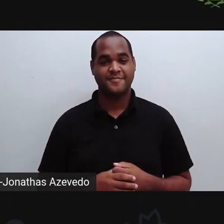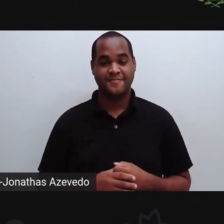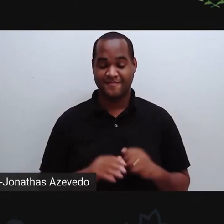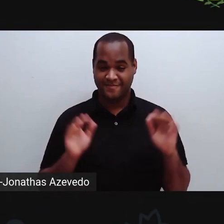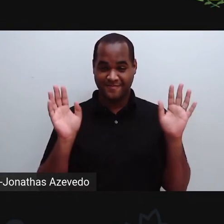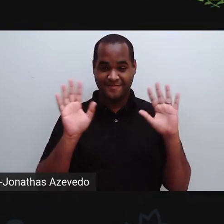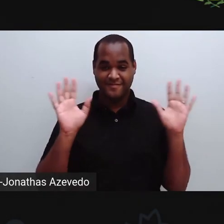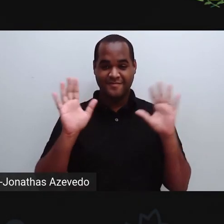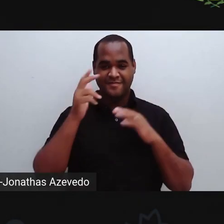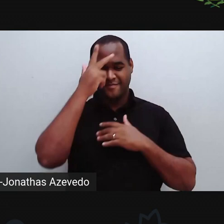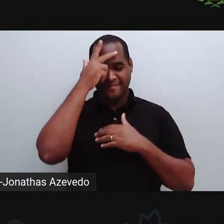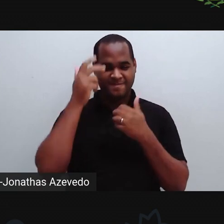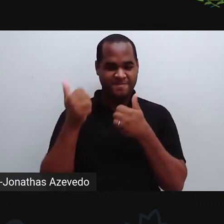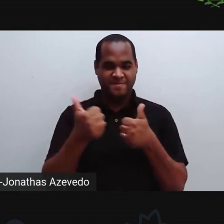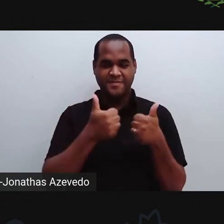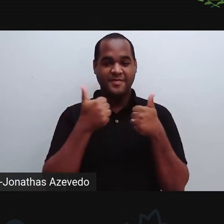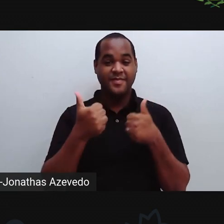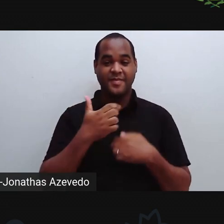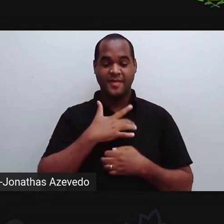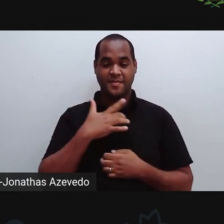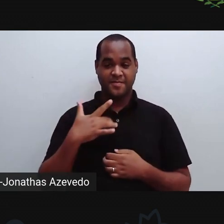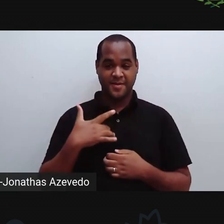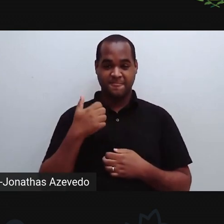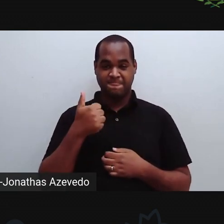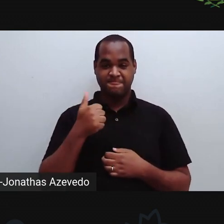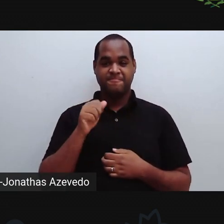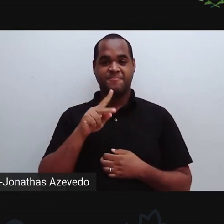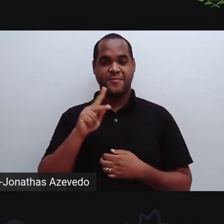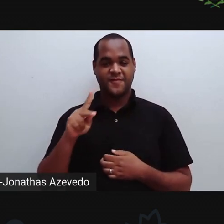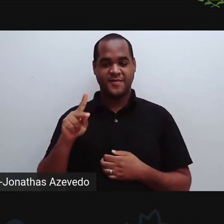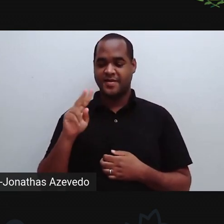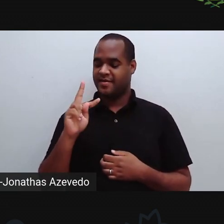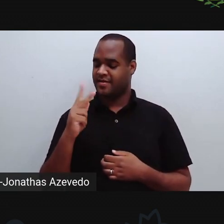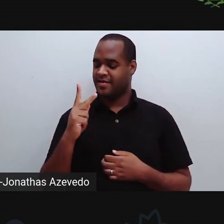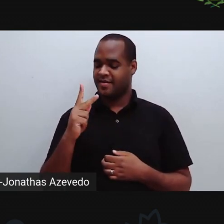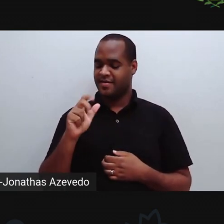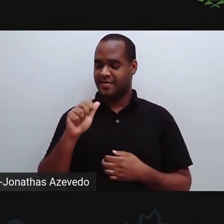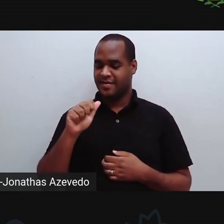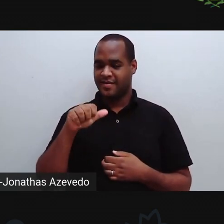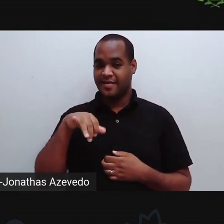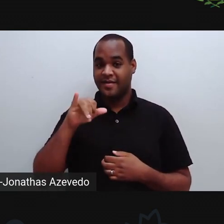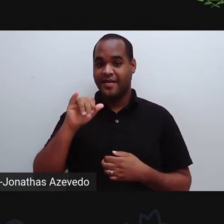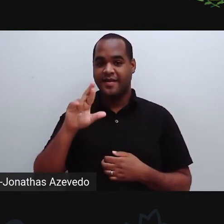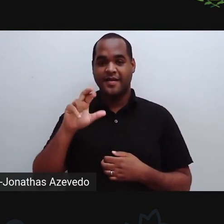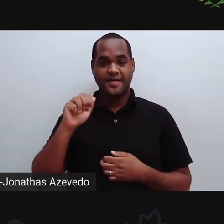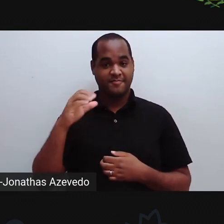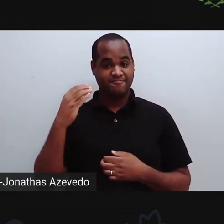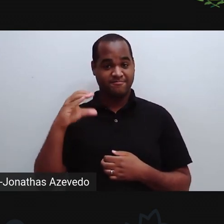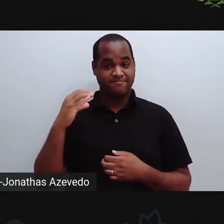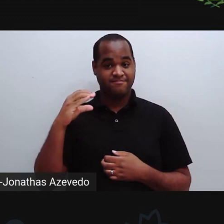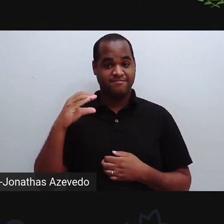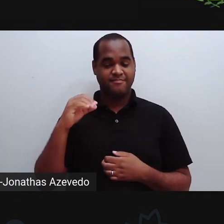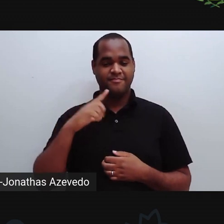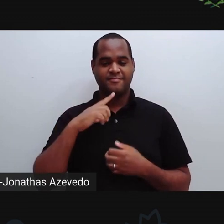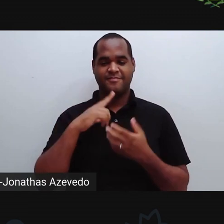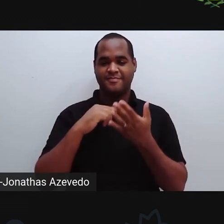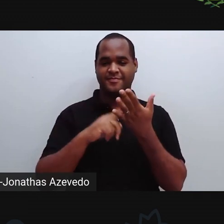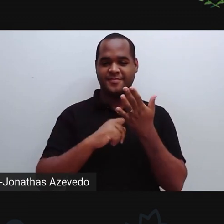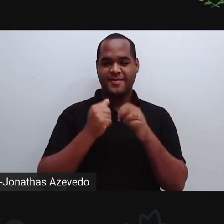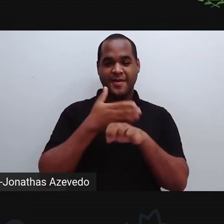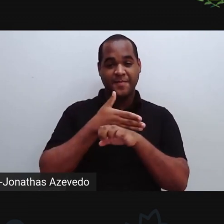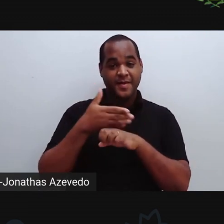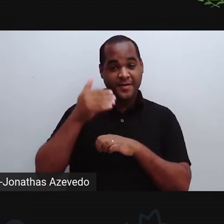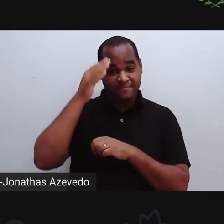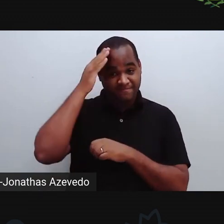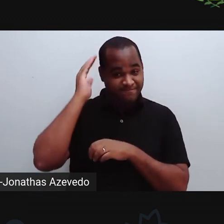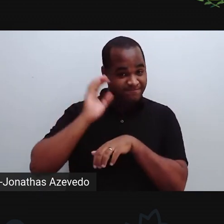Olá pessoal, tudo bem com vocês? Eu sou a professora Taira Santos de Ciências, sou a mulher de pele clara, tenho cabelo